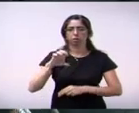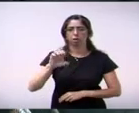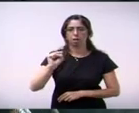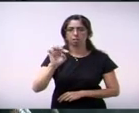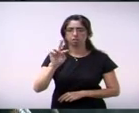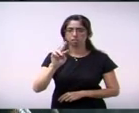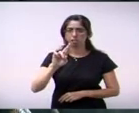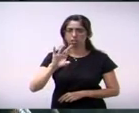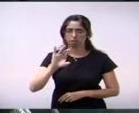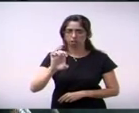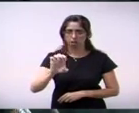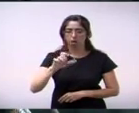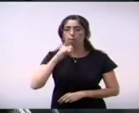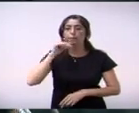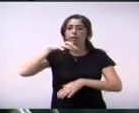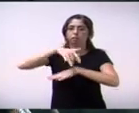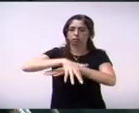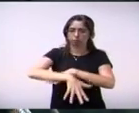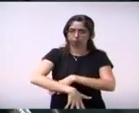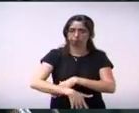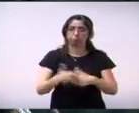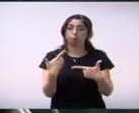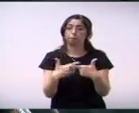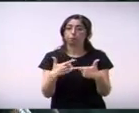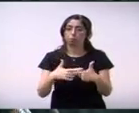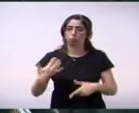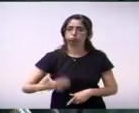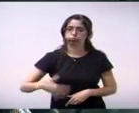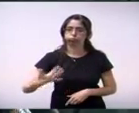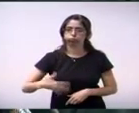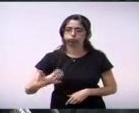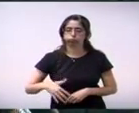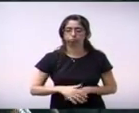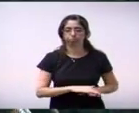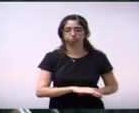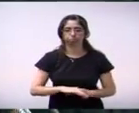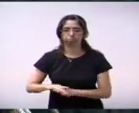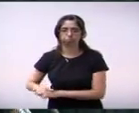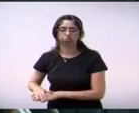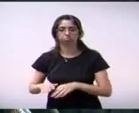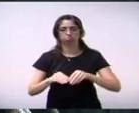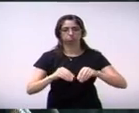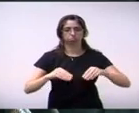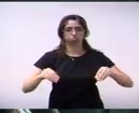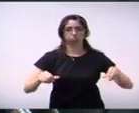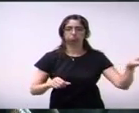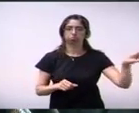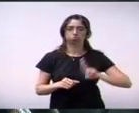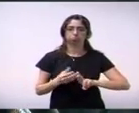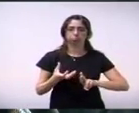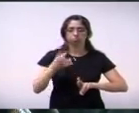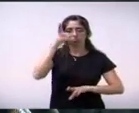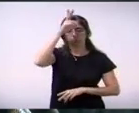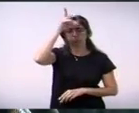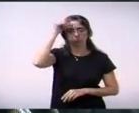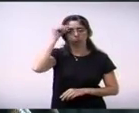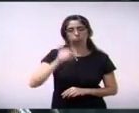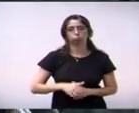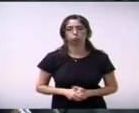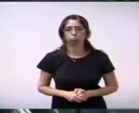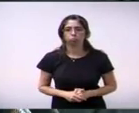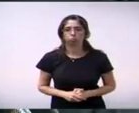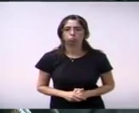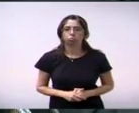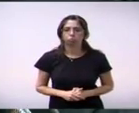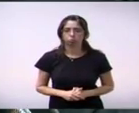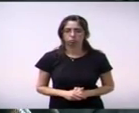168 do vereador Danilo Barros requer informações ao Executivo quanto à possibilidade de reaver